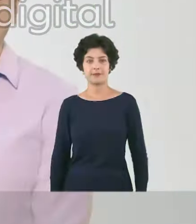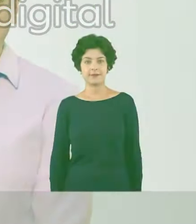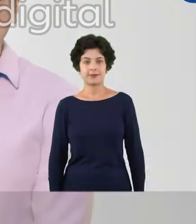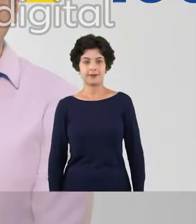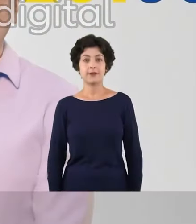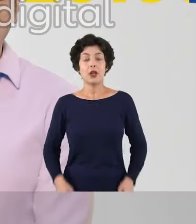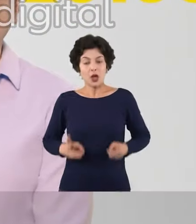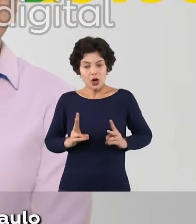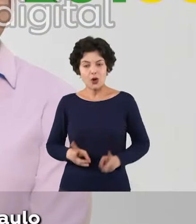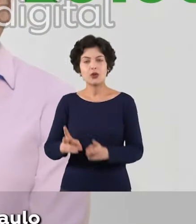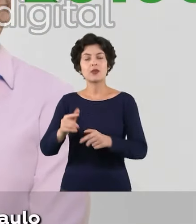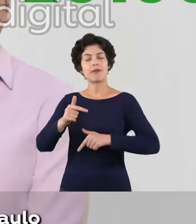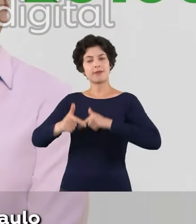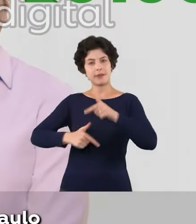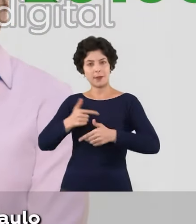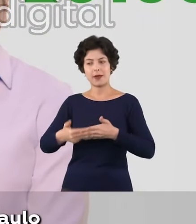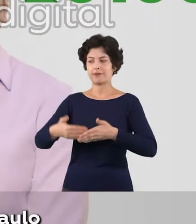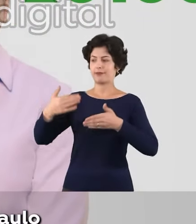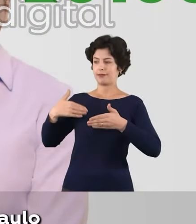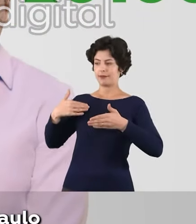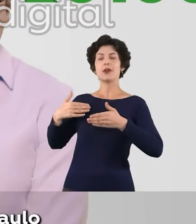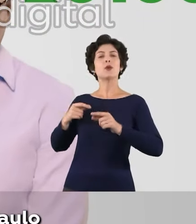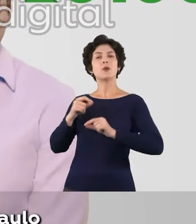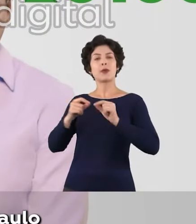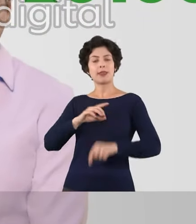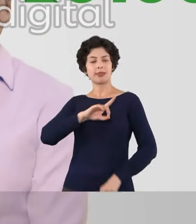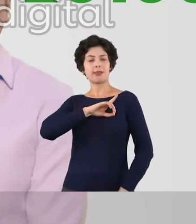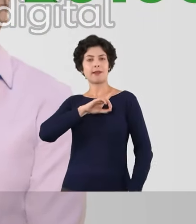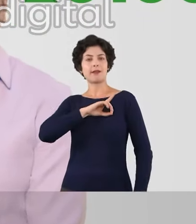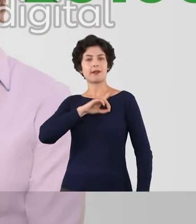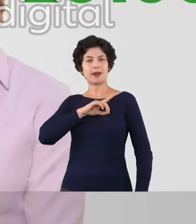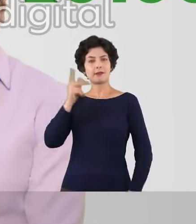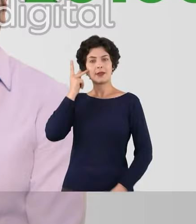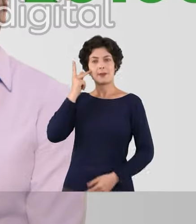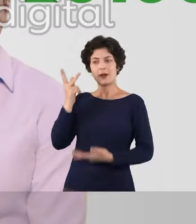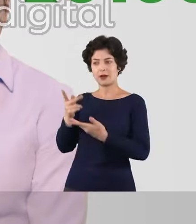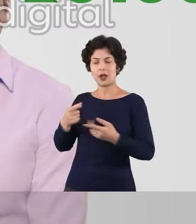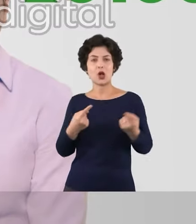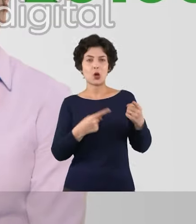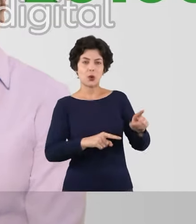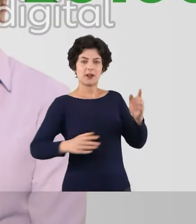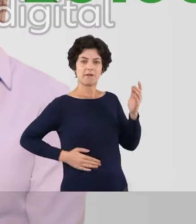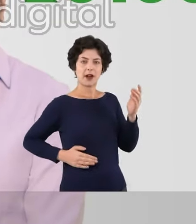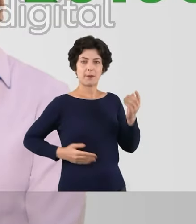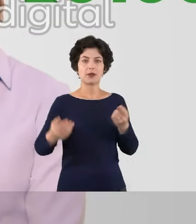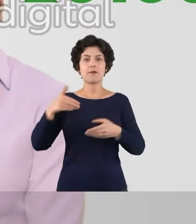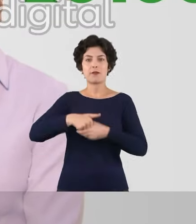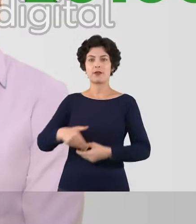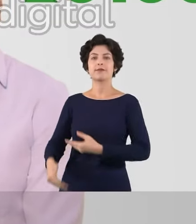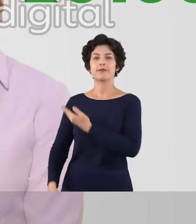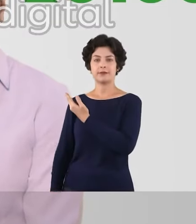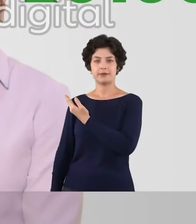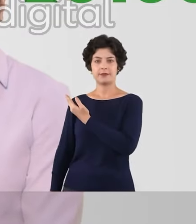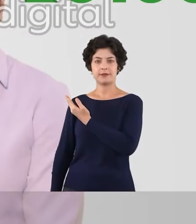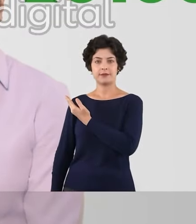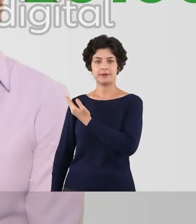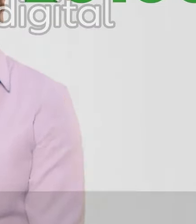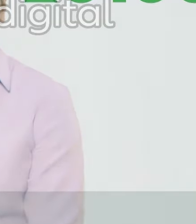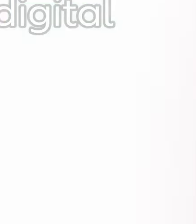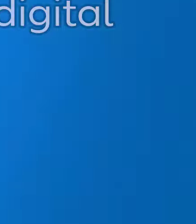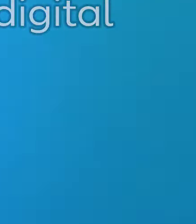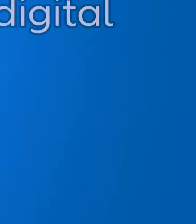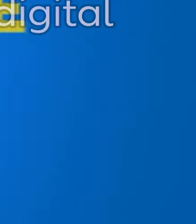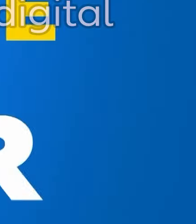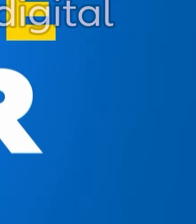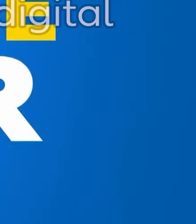duzentos. Para a continuidade do trabalho do delegado Palumbo em São Paulo e contra corrupto e vagabundo, vote Kenji Palumbo, vinte e